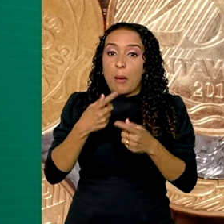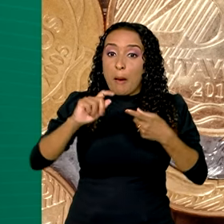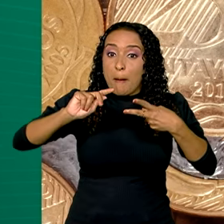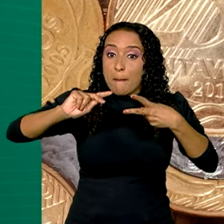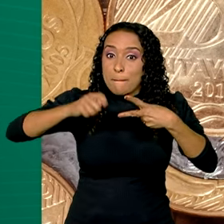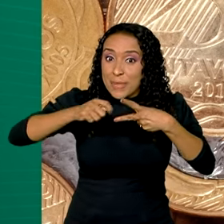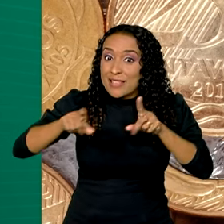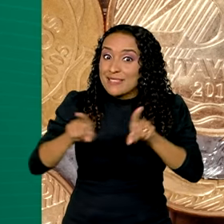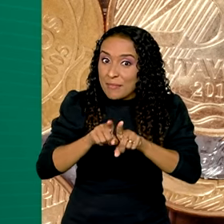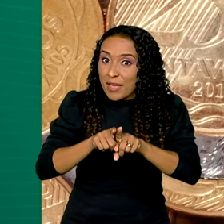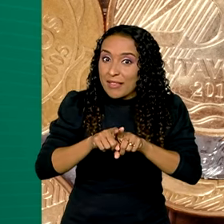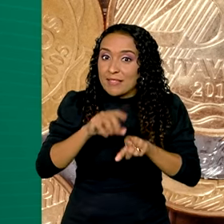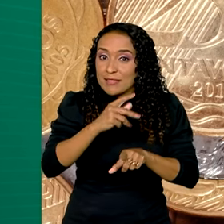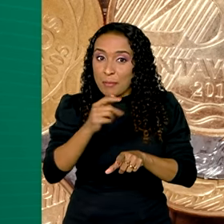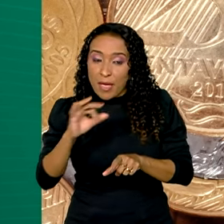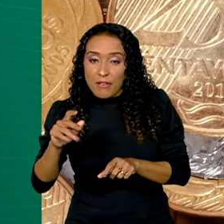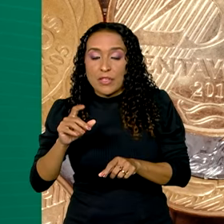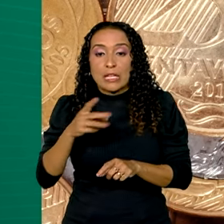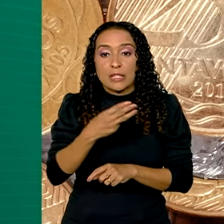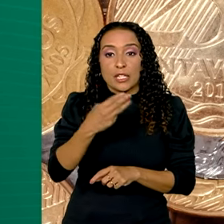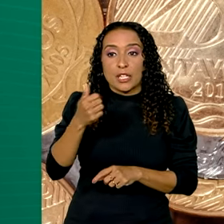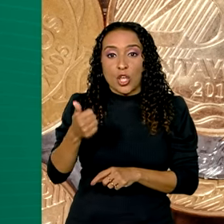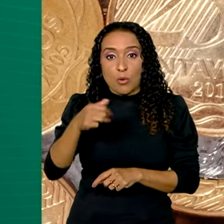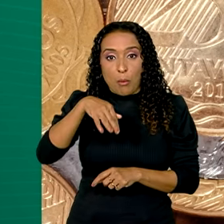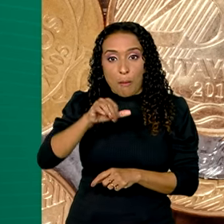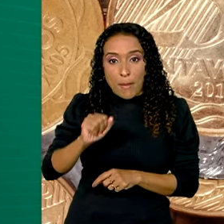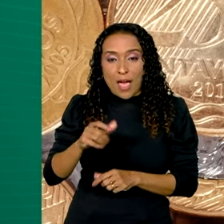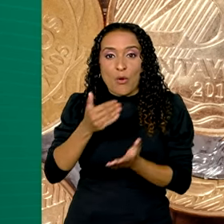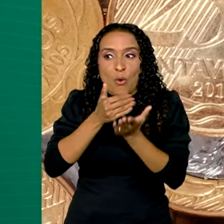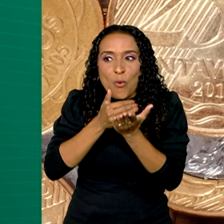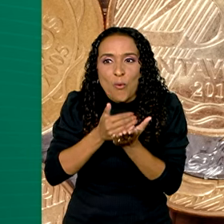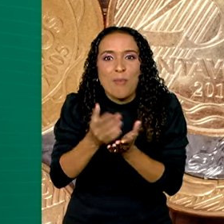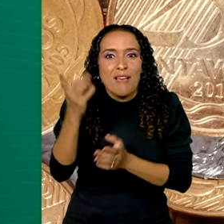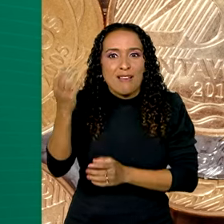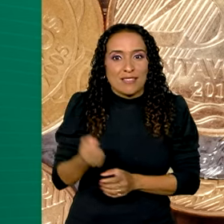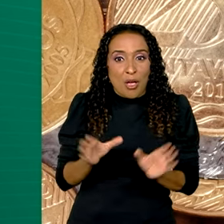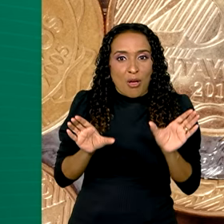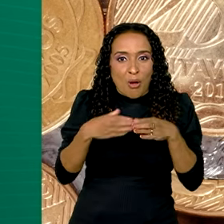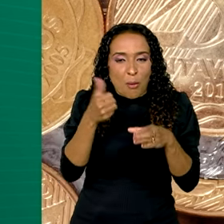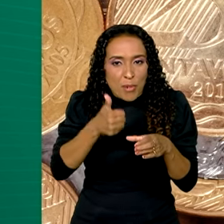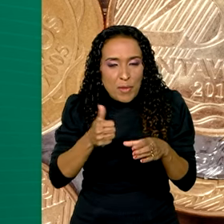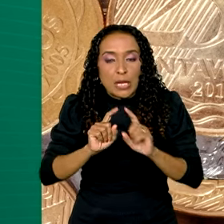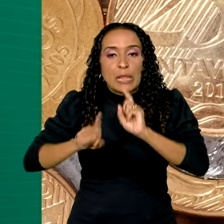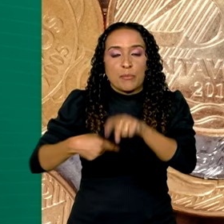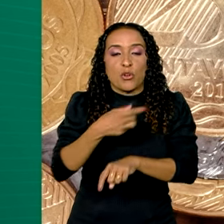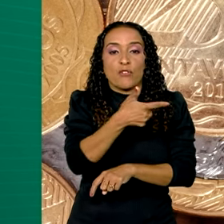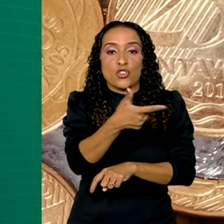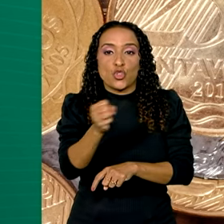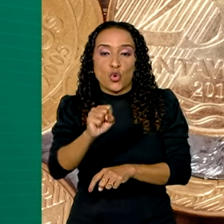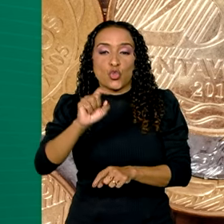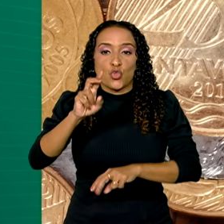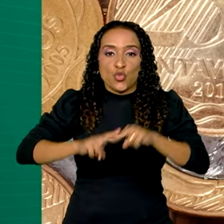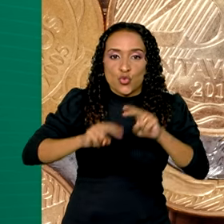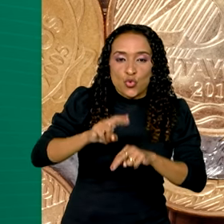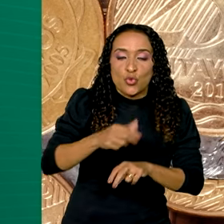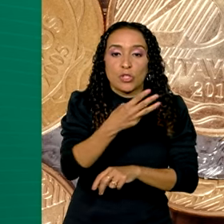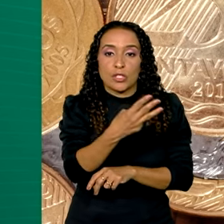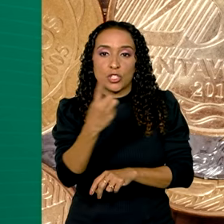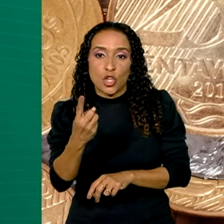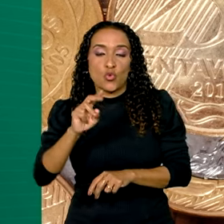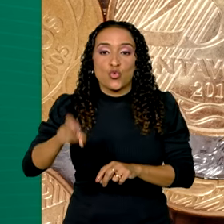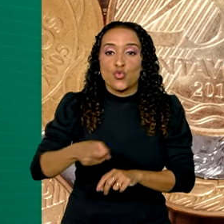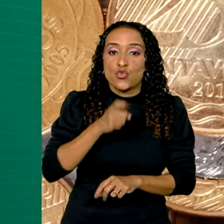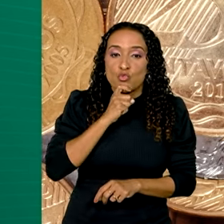CPF. 31 de maio sai o primeiro lote. Depois 28 de junho, 31 de julho,